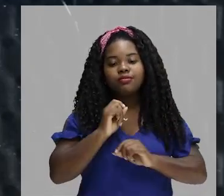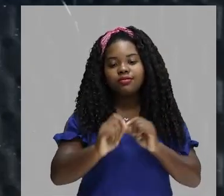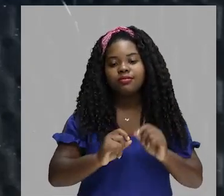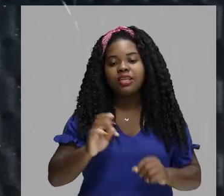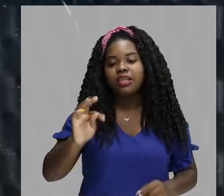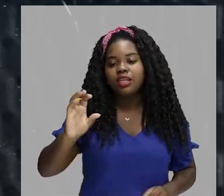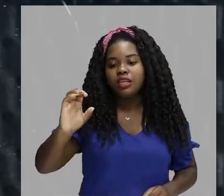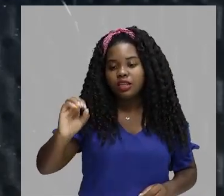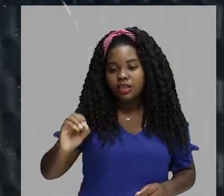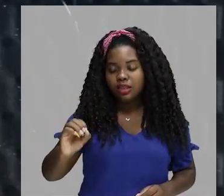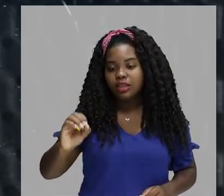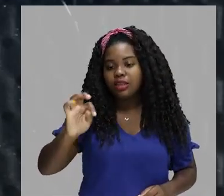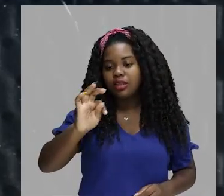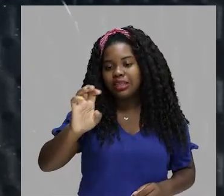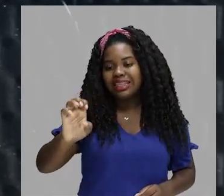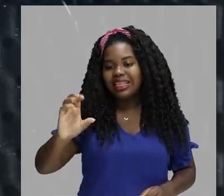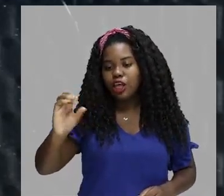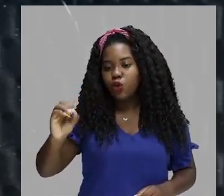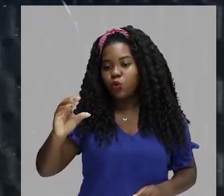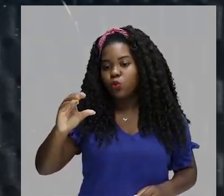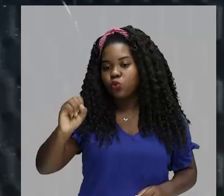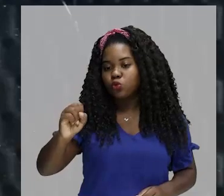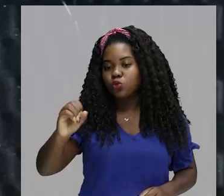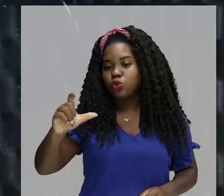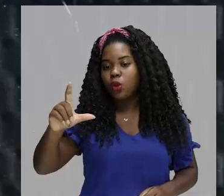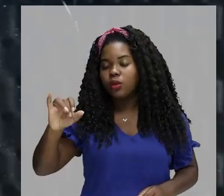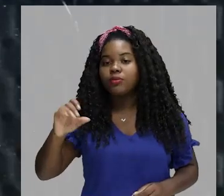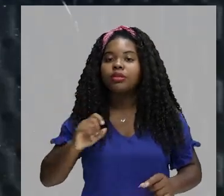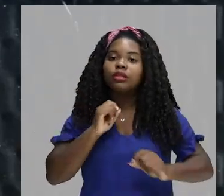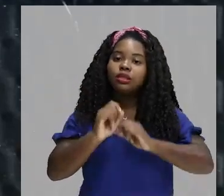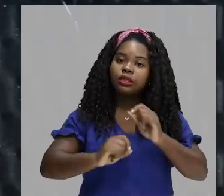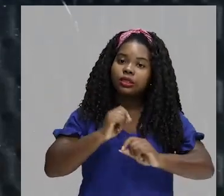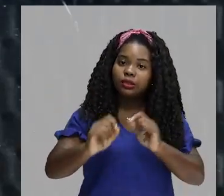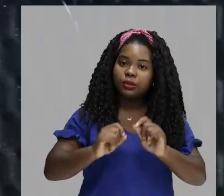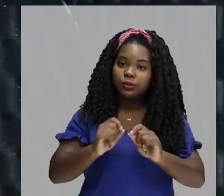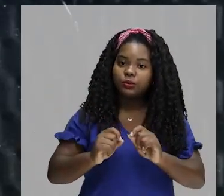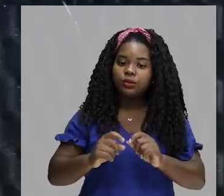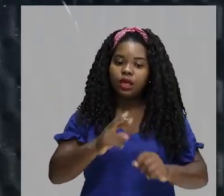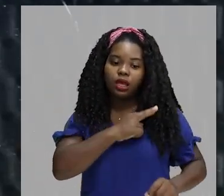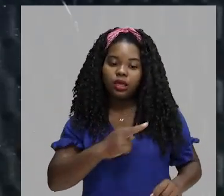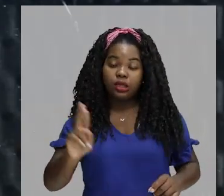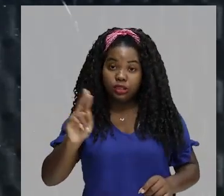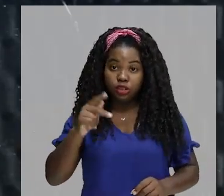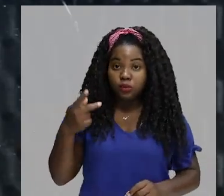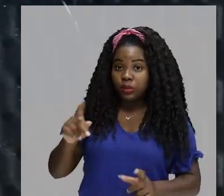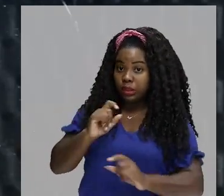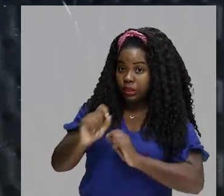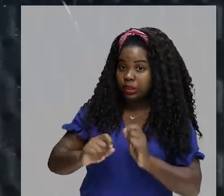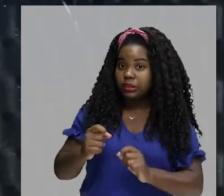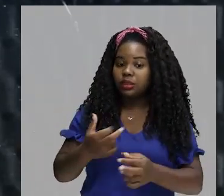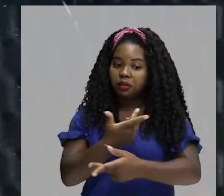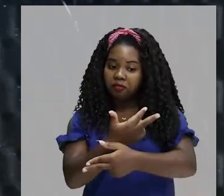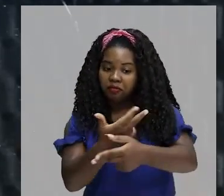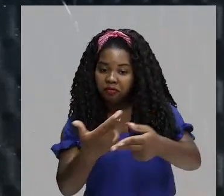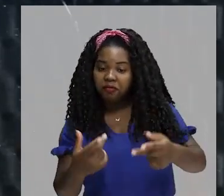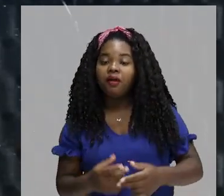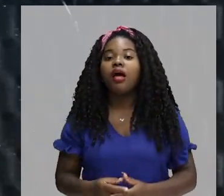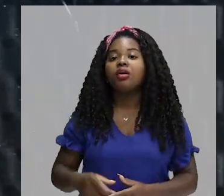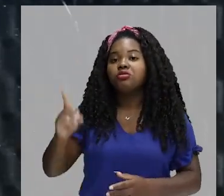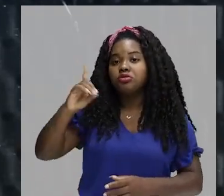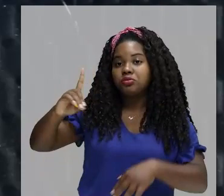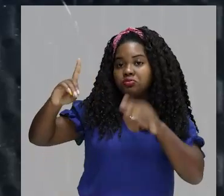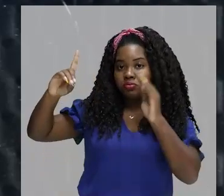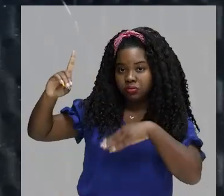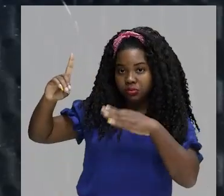Deus Sol. Esses povos eram povos politeístas, eles acreditavam em vários deuses, o principal deus desses